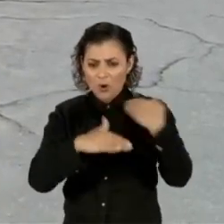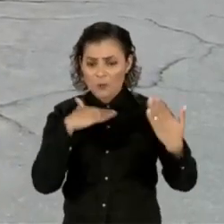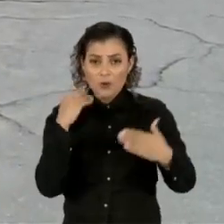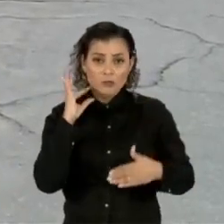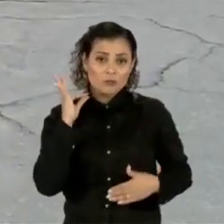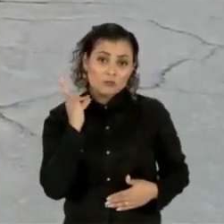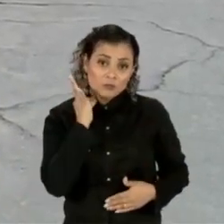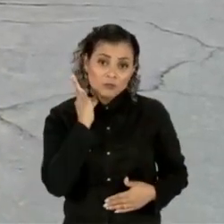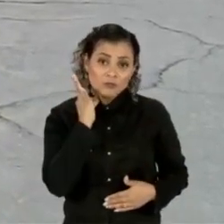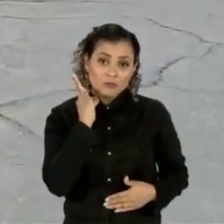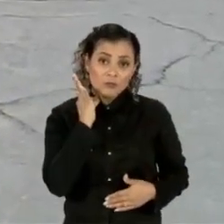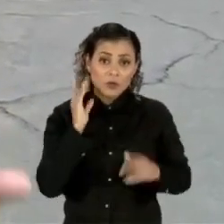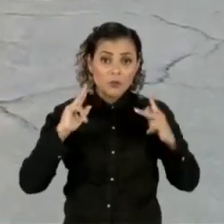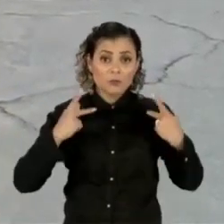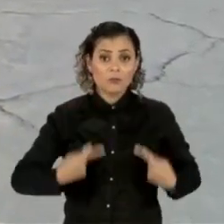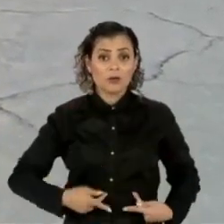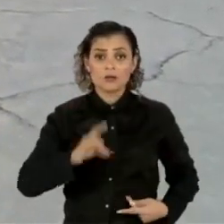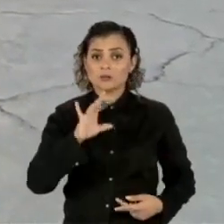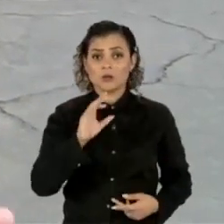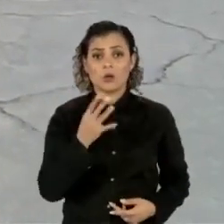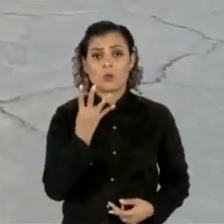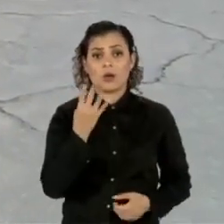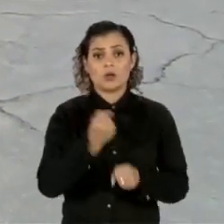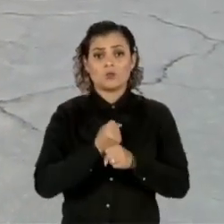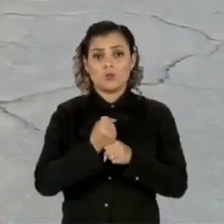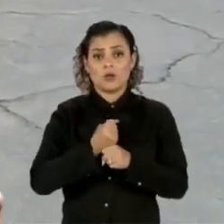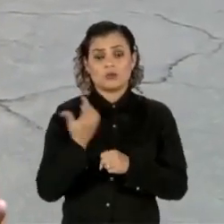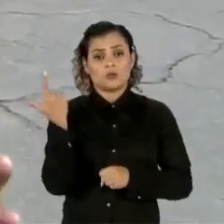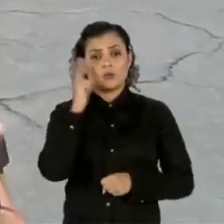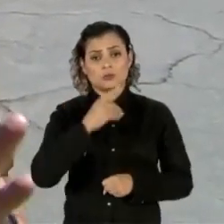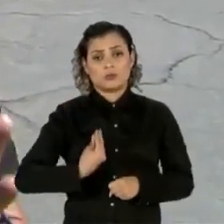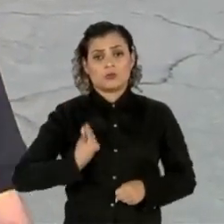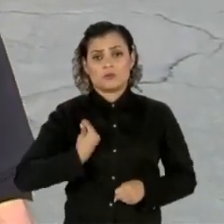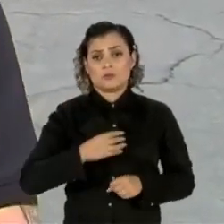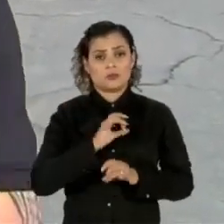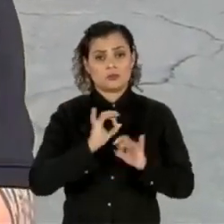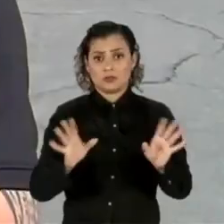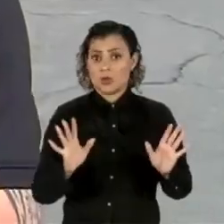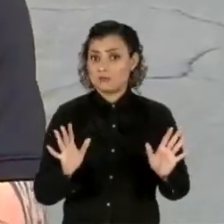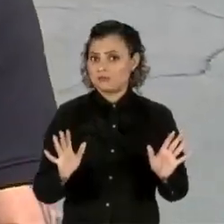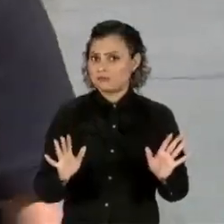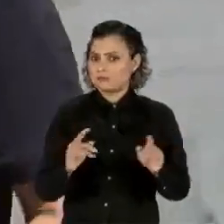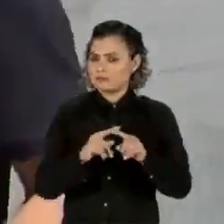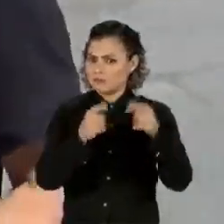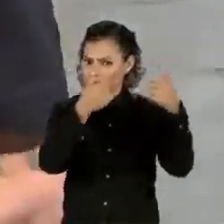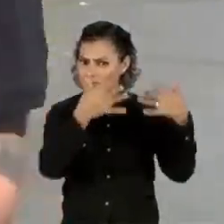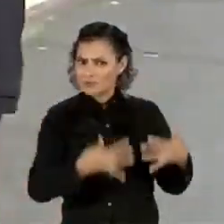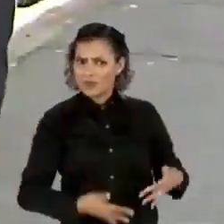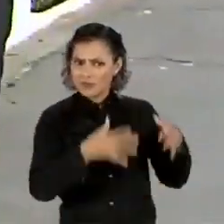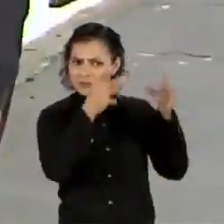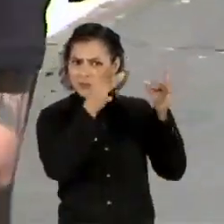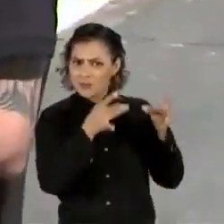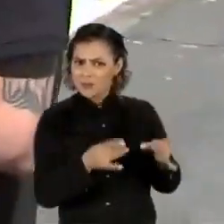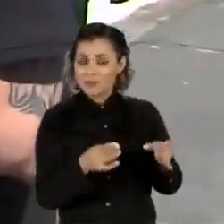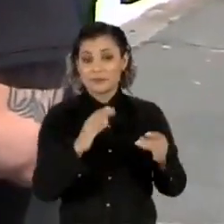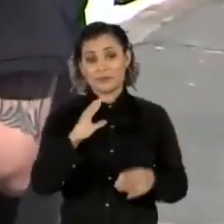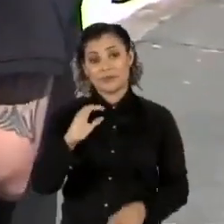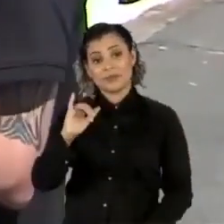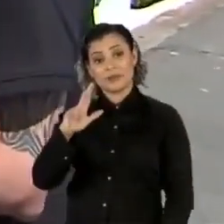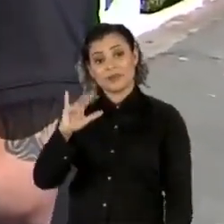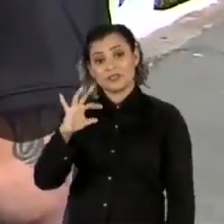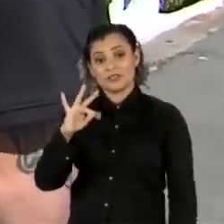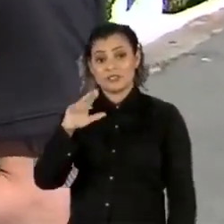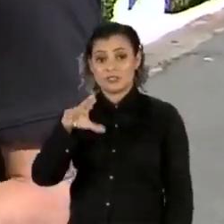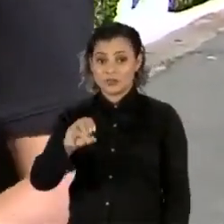humanidade mesmo teria apenas mais 4 anos de sobrevivência, tal qual a relevância. Mas para falar um pouquinho mais sobre isso, eu estou do lado do Cristiano, que é da